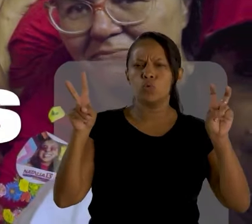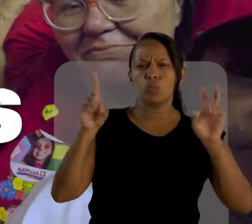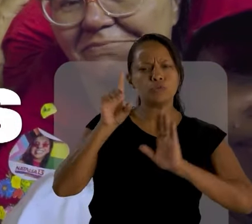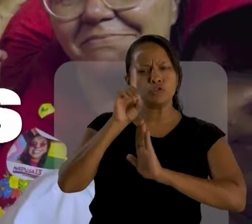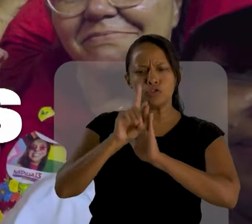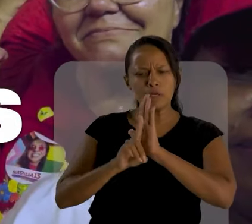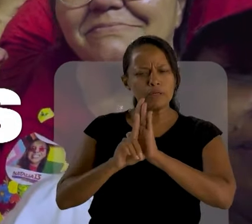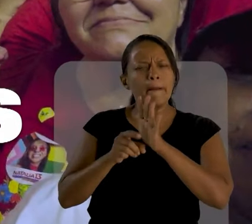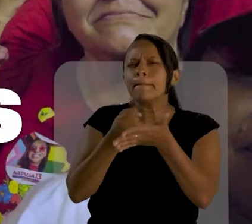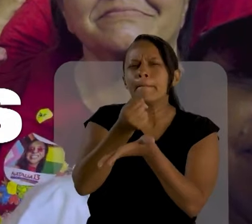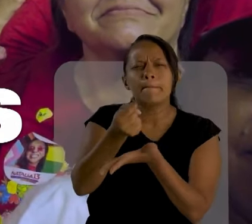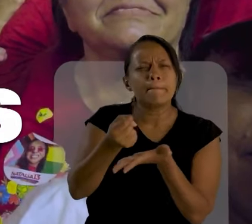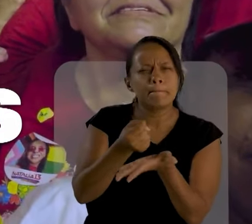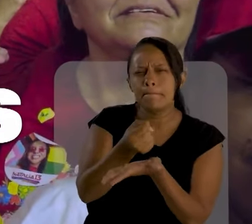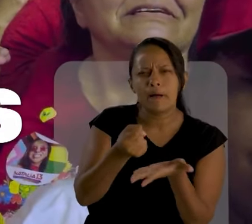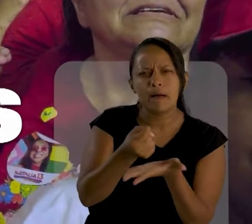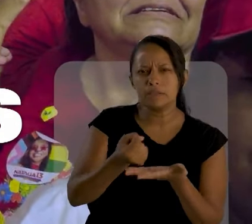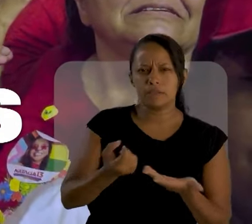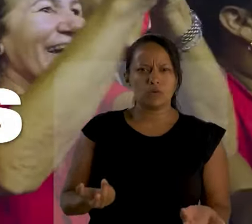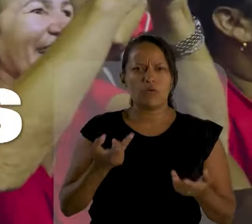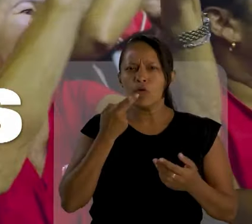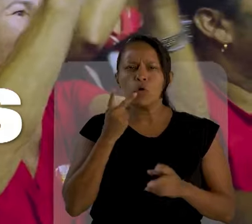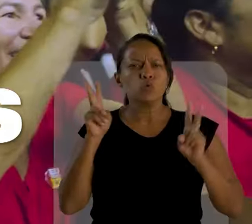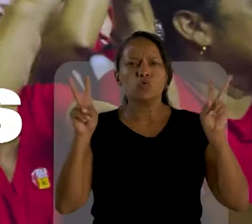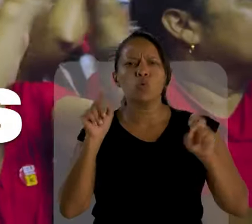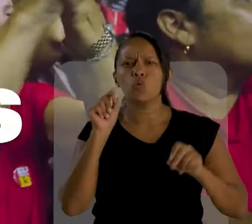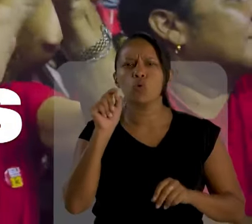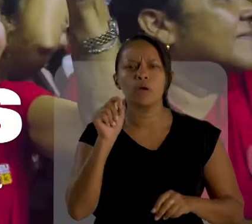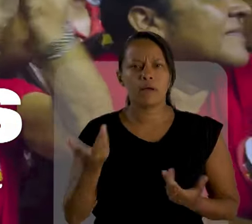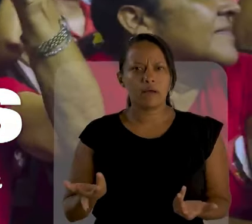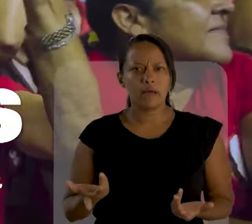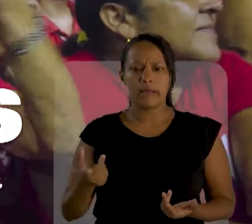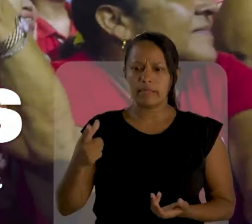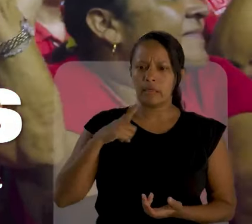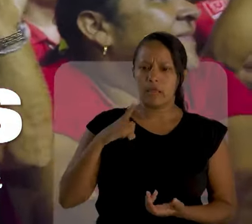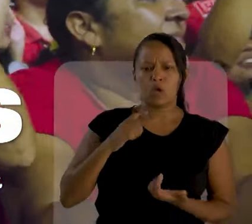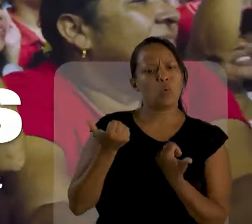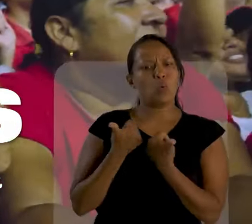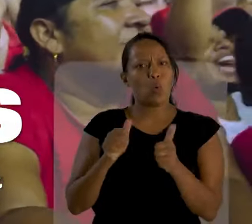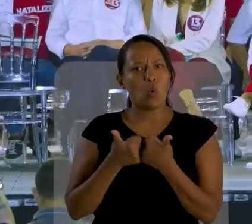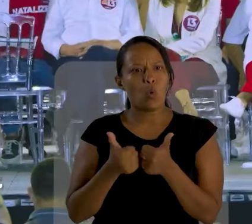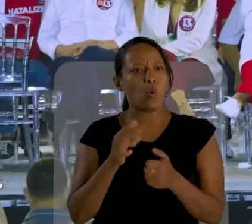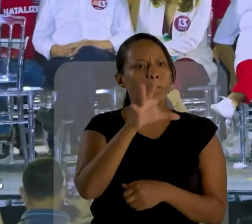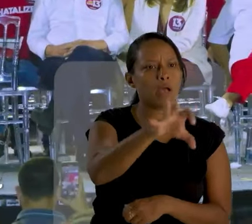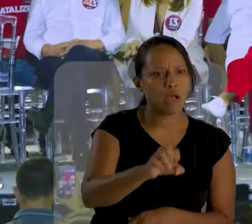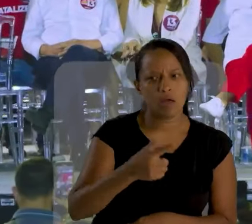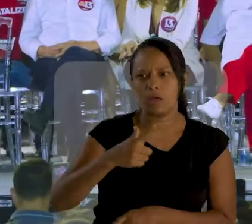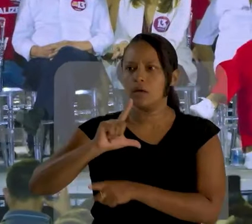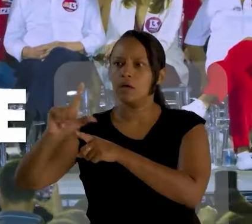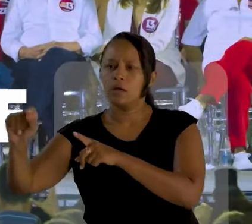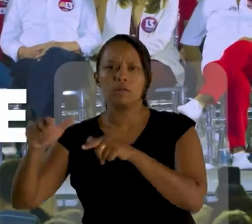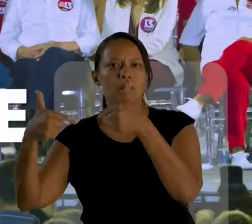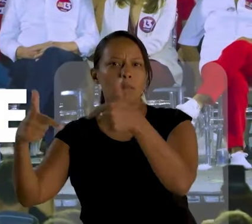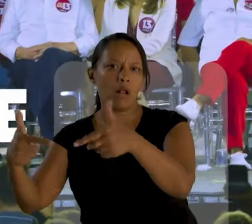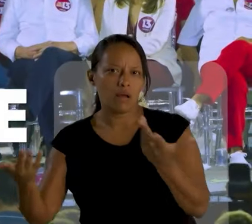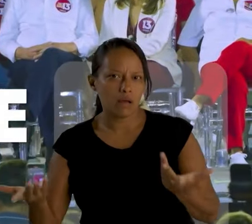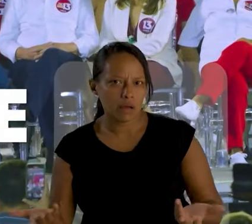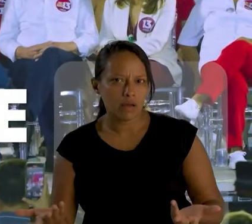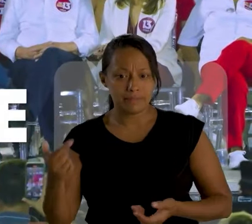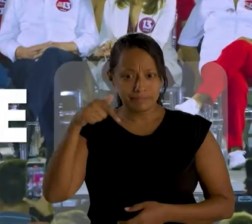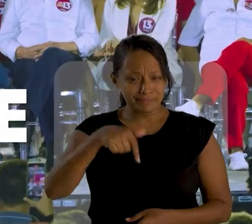aqui dos direitos mais básicos. A gente está falando aqui de poder ter um transporte para pegar para ir trabalhar.